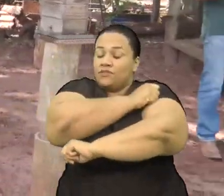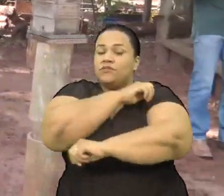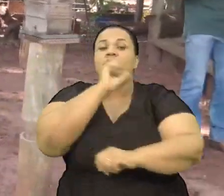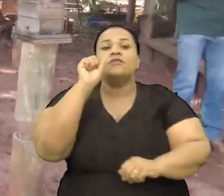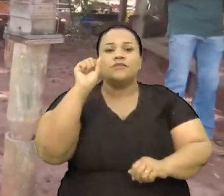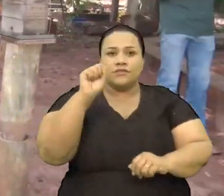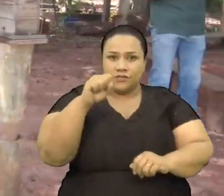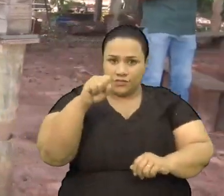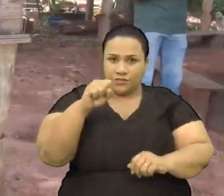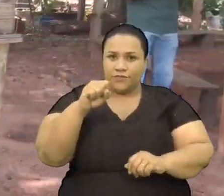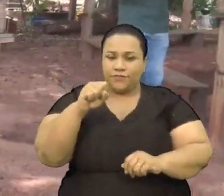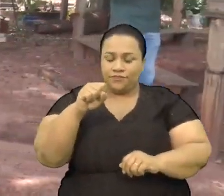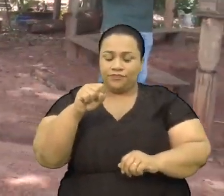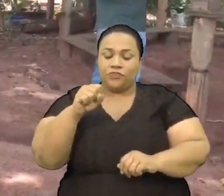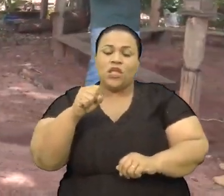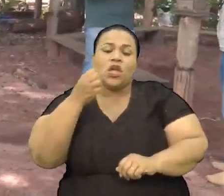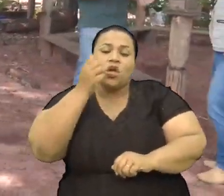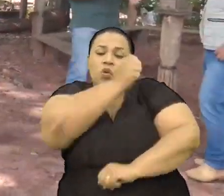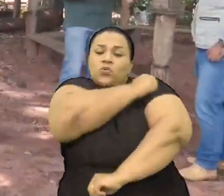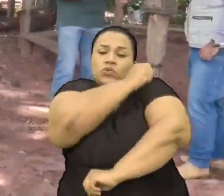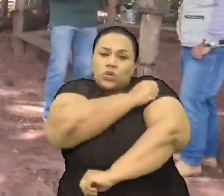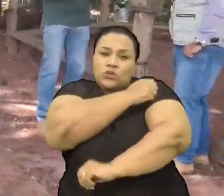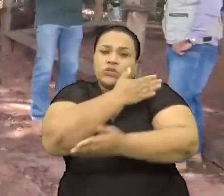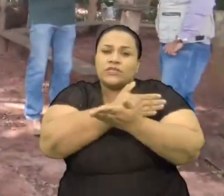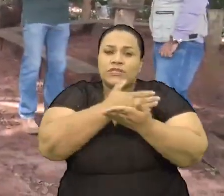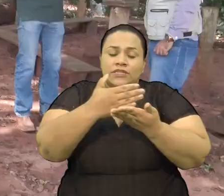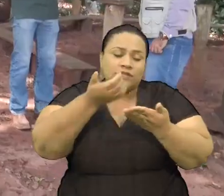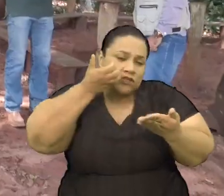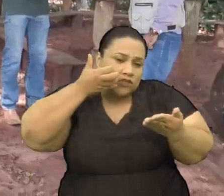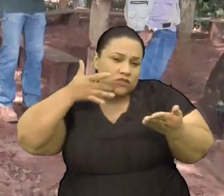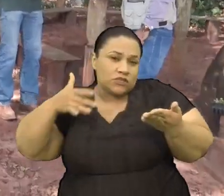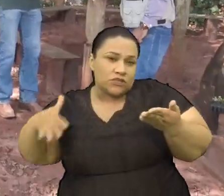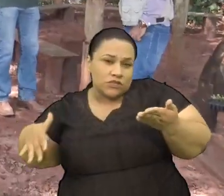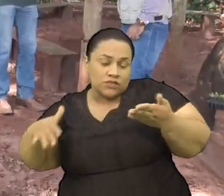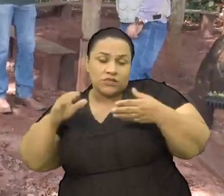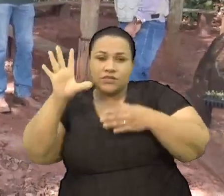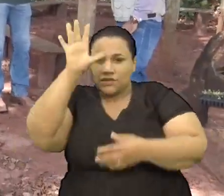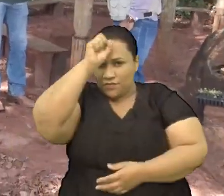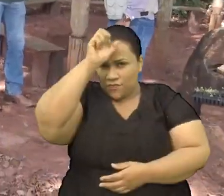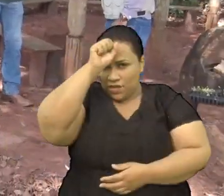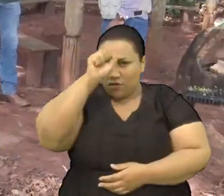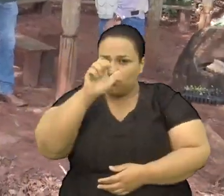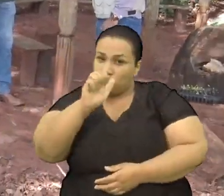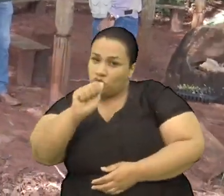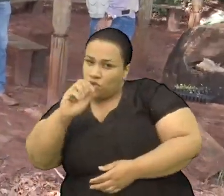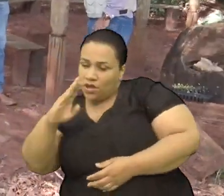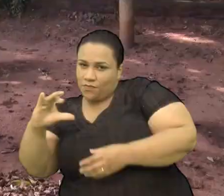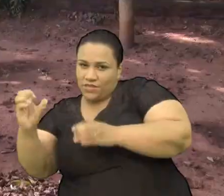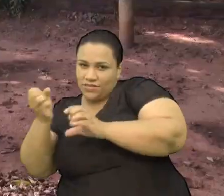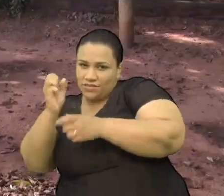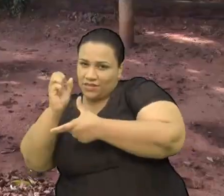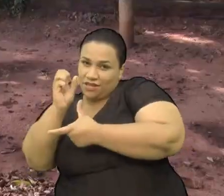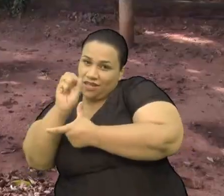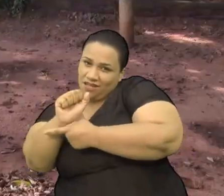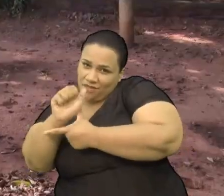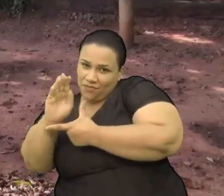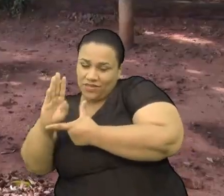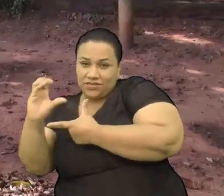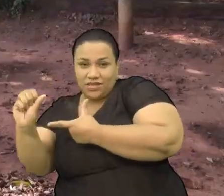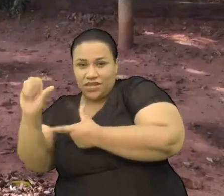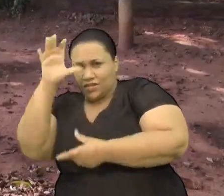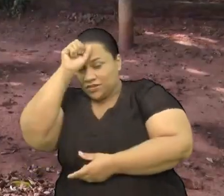etapas Os alunos Que são na fase inicial Eles vêm E aprendem Na alfabetização Aí eles aprendem